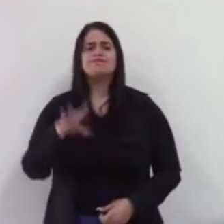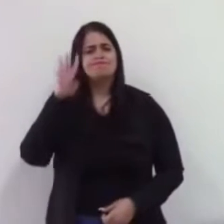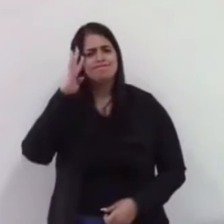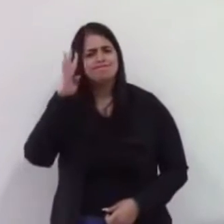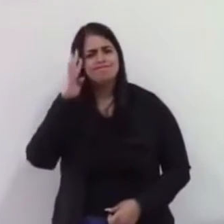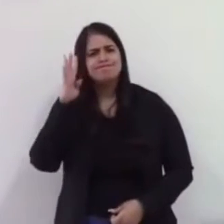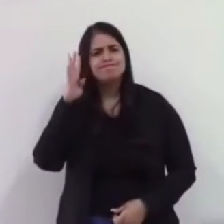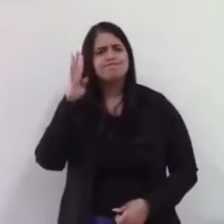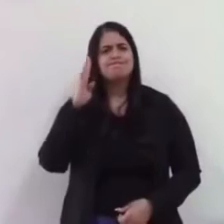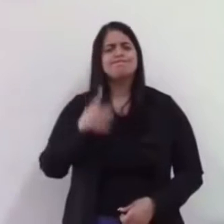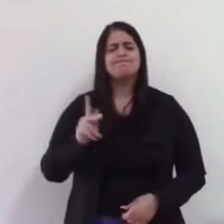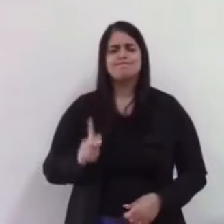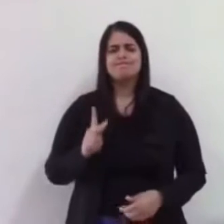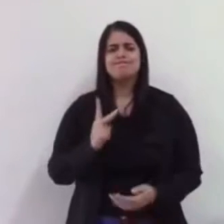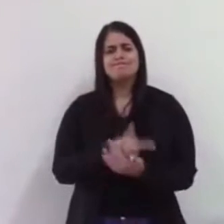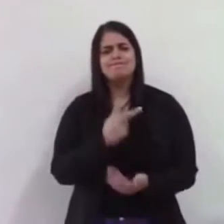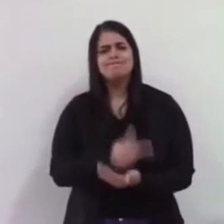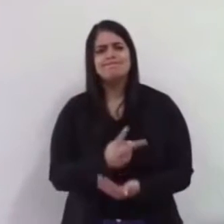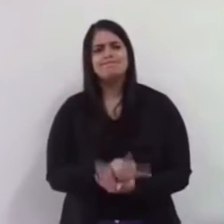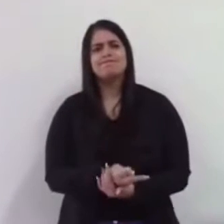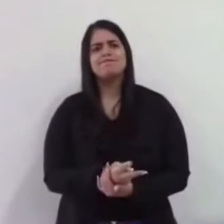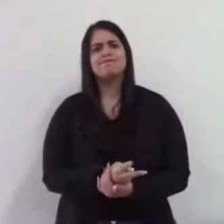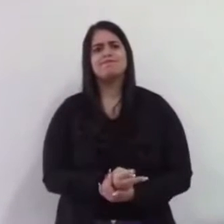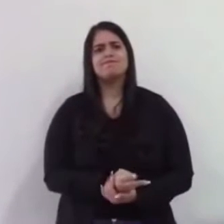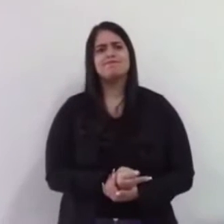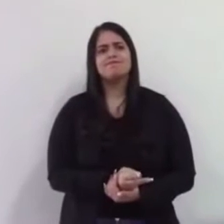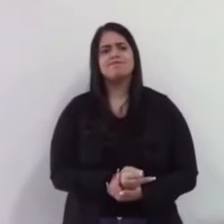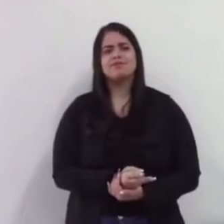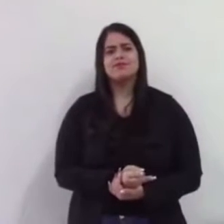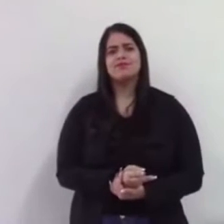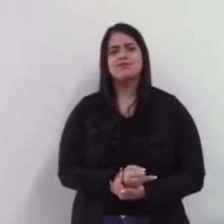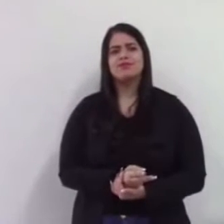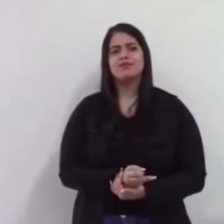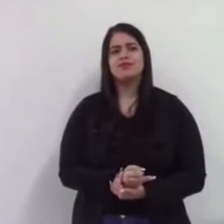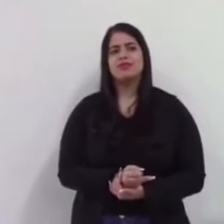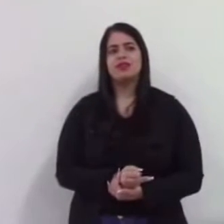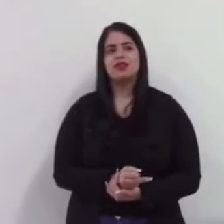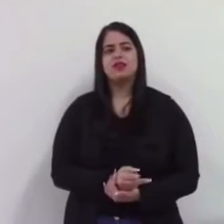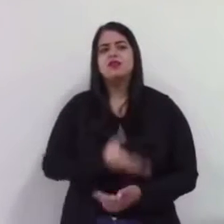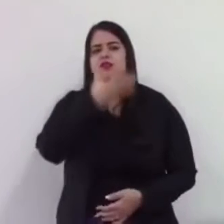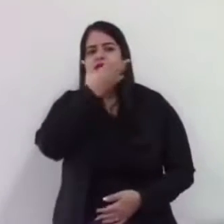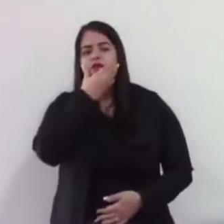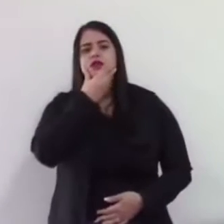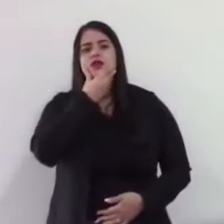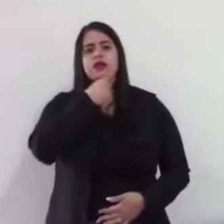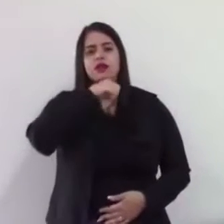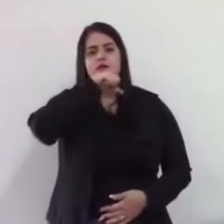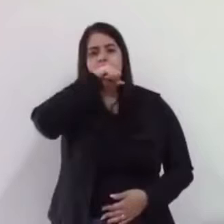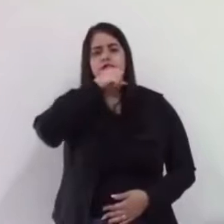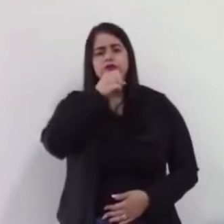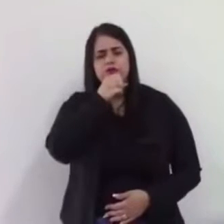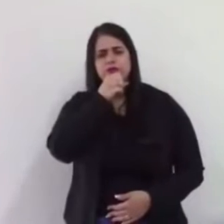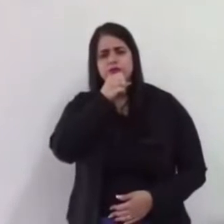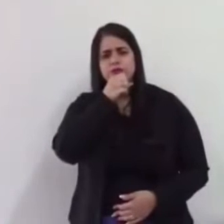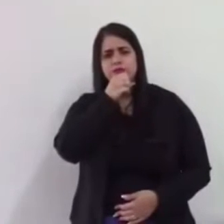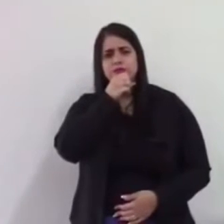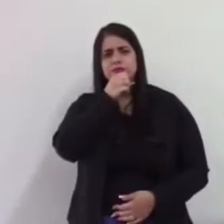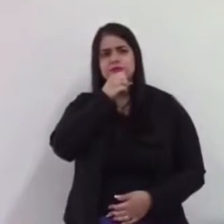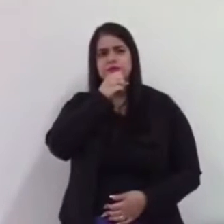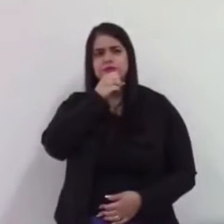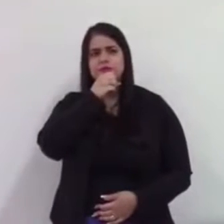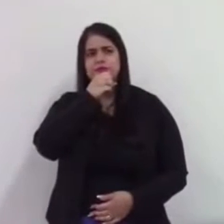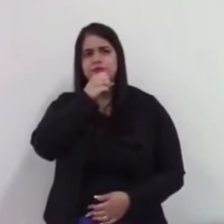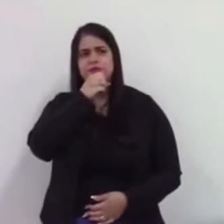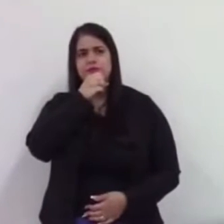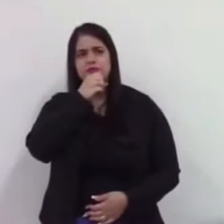-feiras, a minha avó Ana que está lá com o raidinho ligado agora, minha prima Anália acabou de dizer que